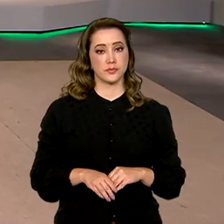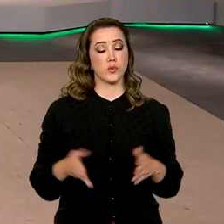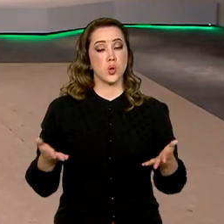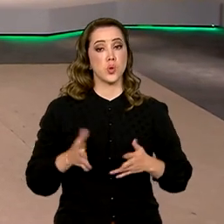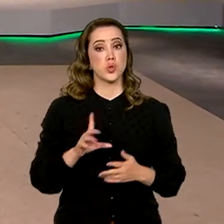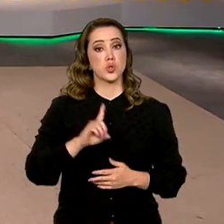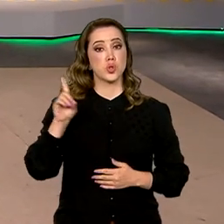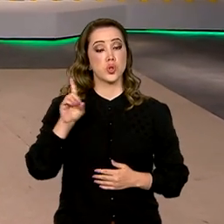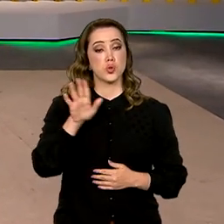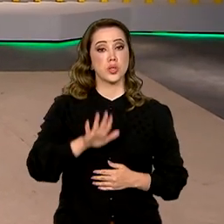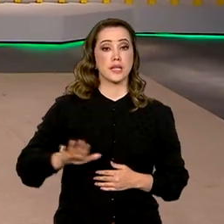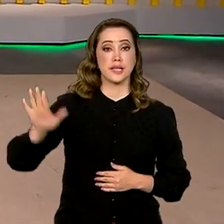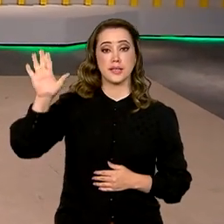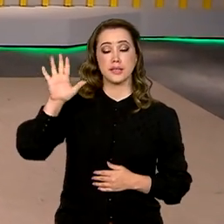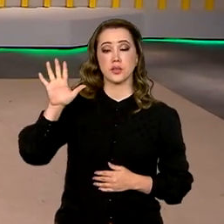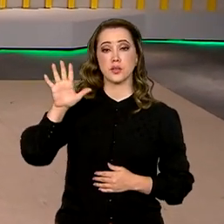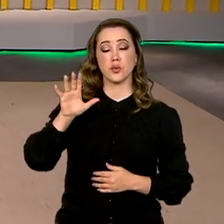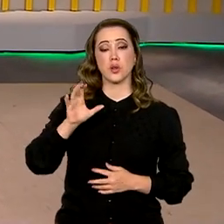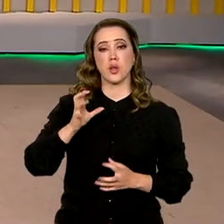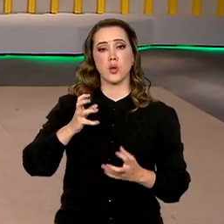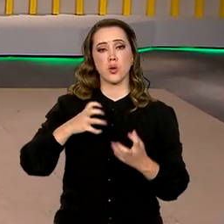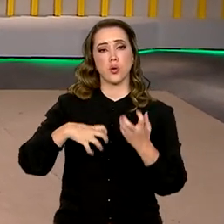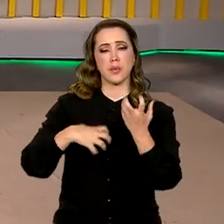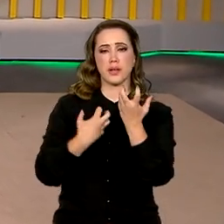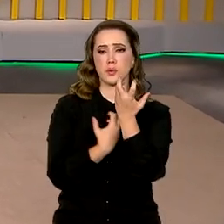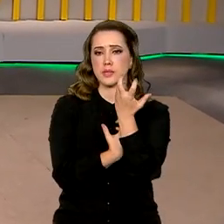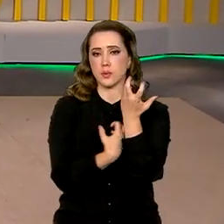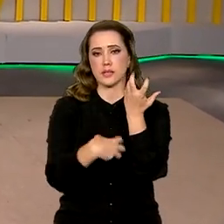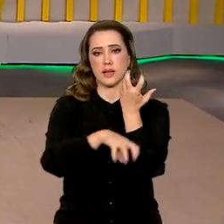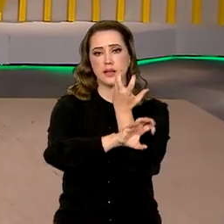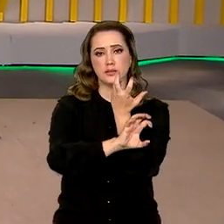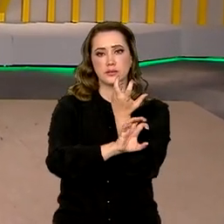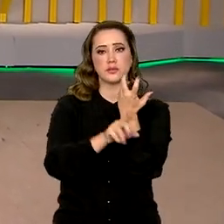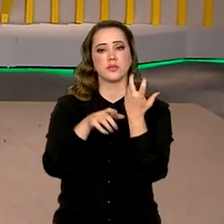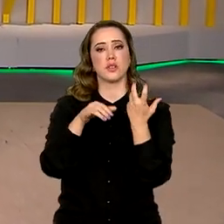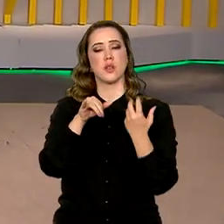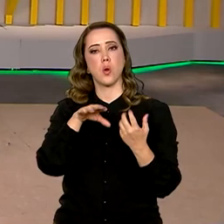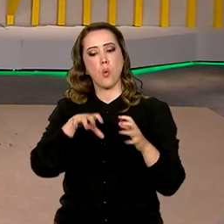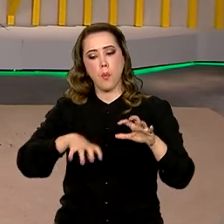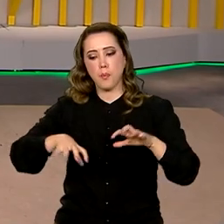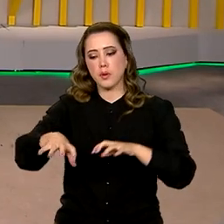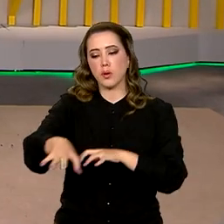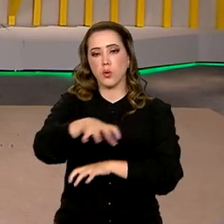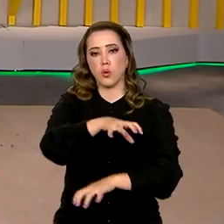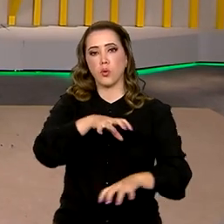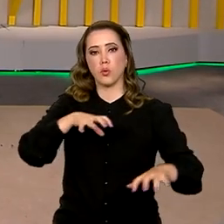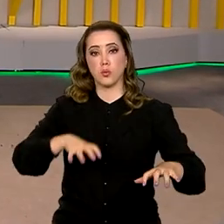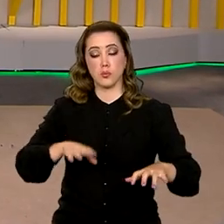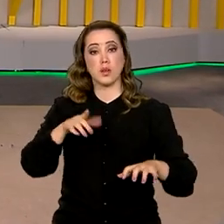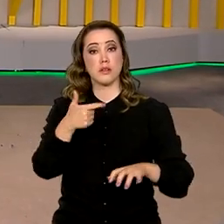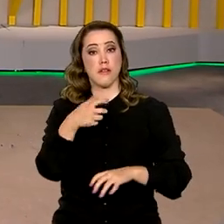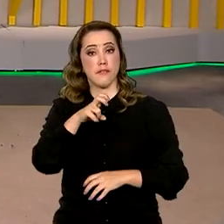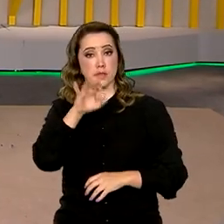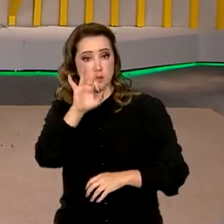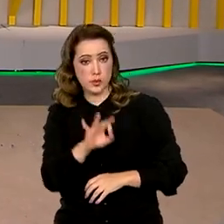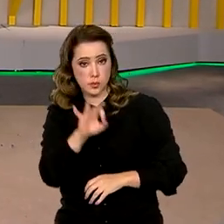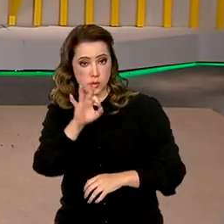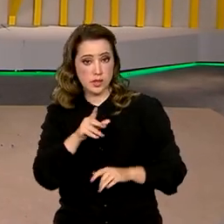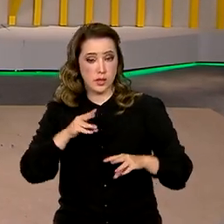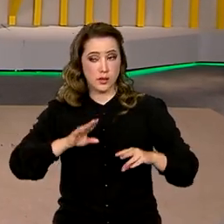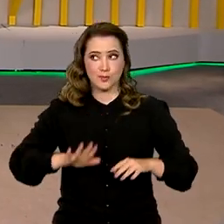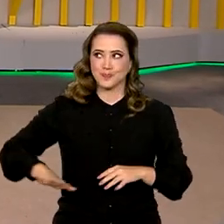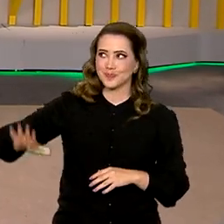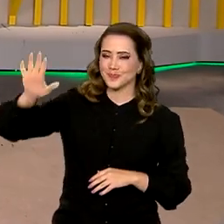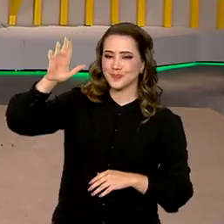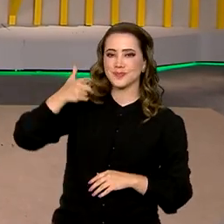Hoje é o Dia Nacional do Cerrado. O bioma, Ana, ocupa 25% do território nacional, com mais de 200